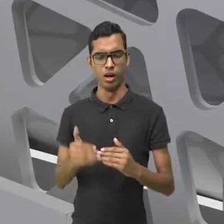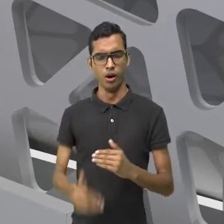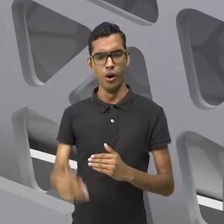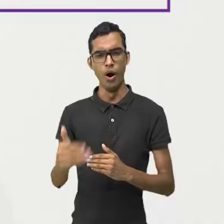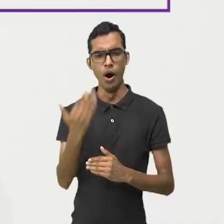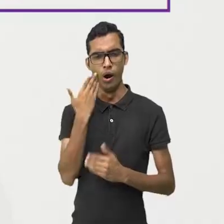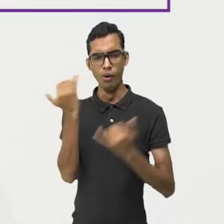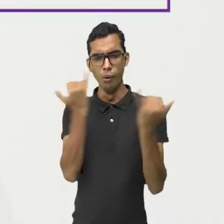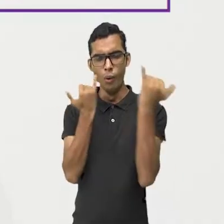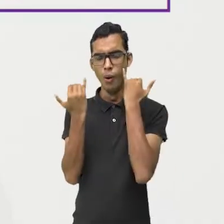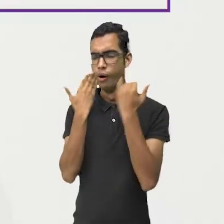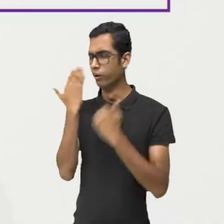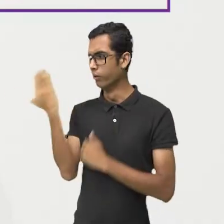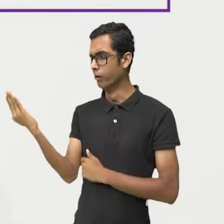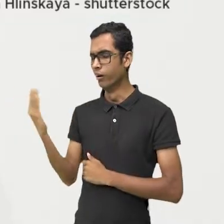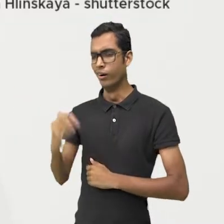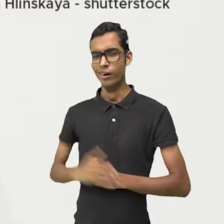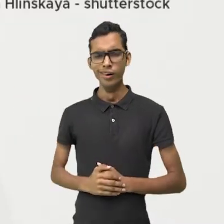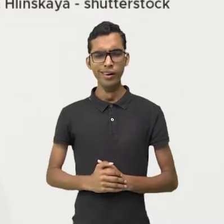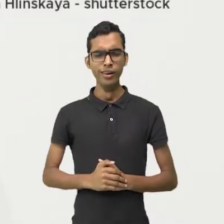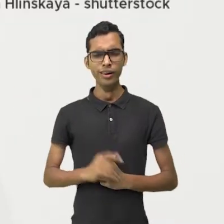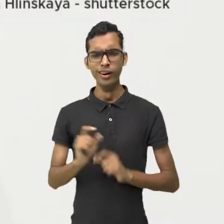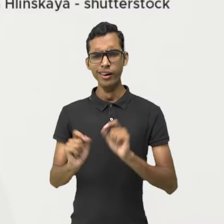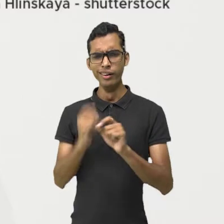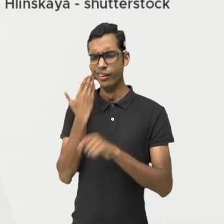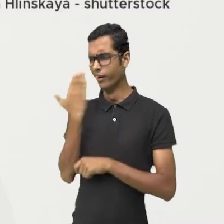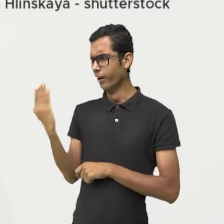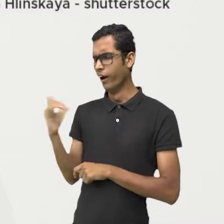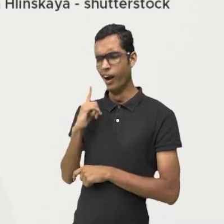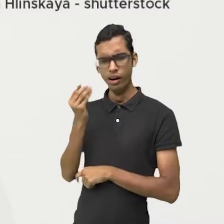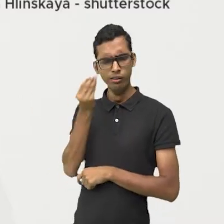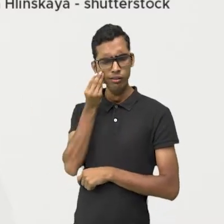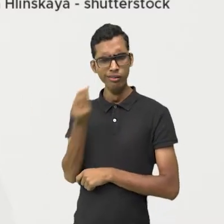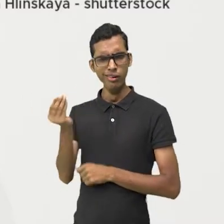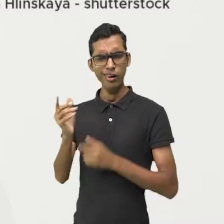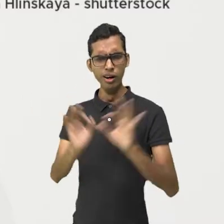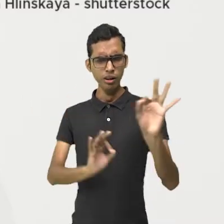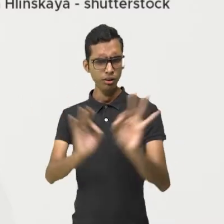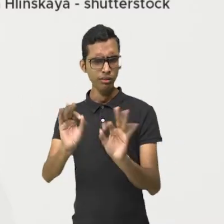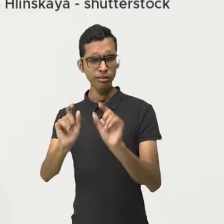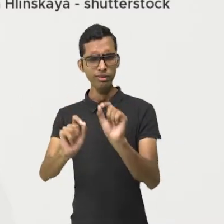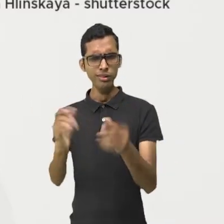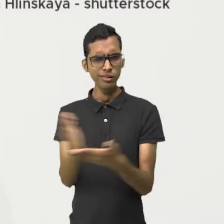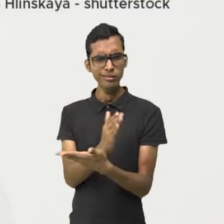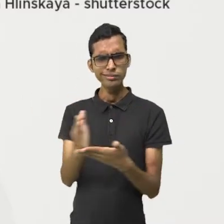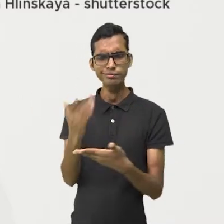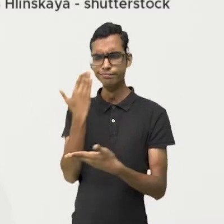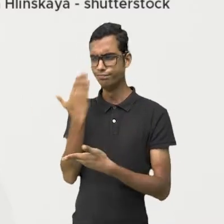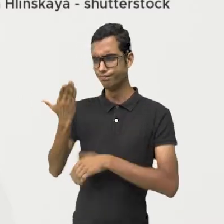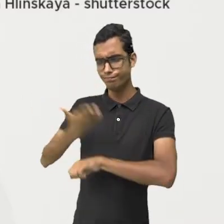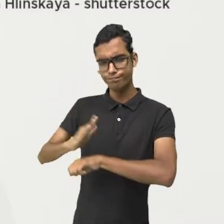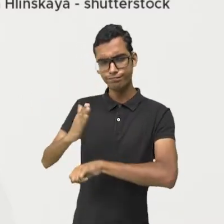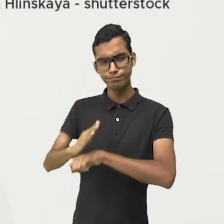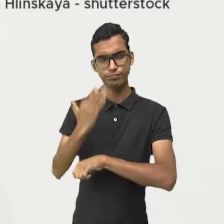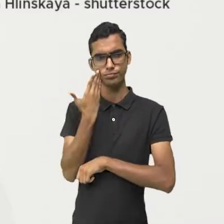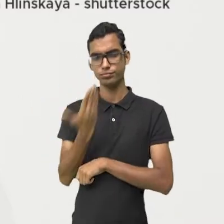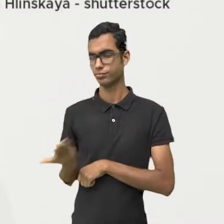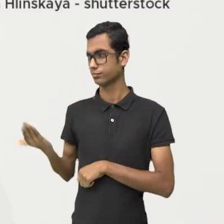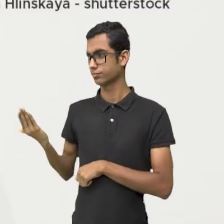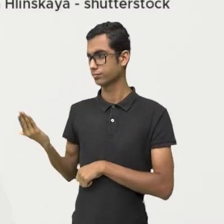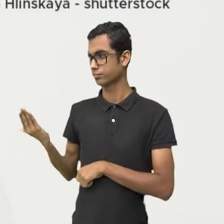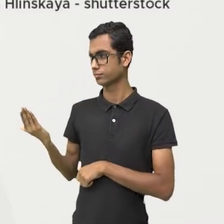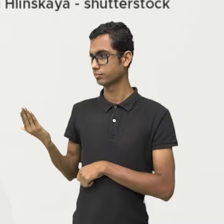continua com as informações. Vem comigo. Olha só. Feita essa observação, nós vamos ver algumas aplicações. Olha.